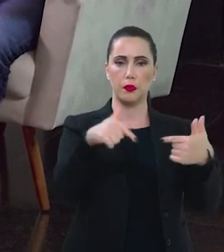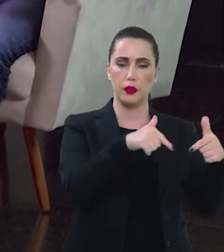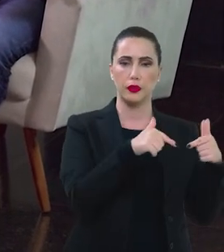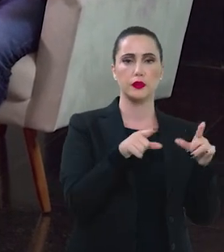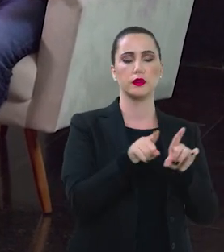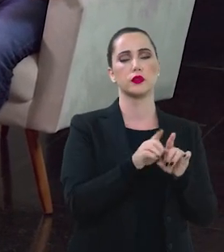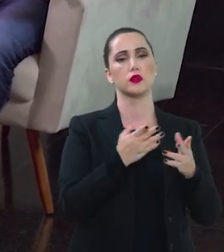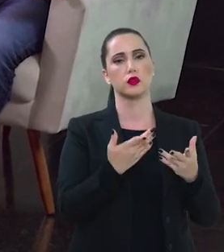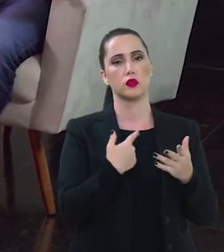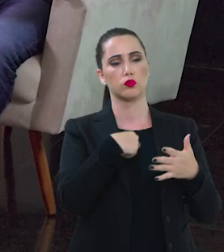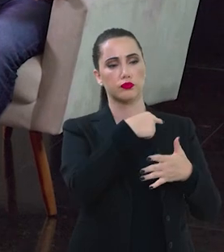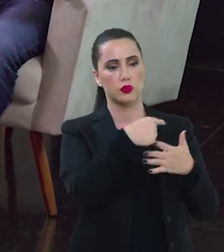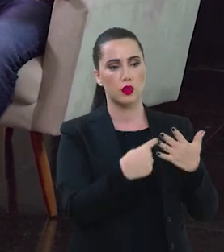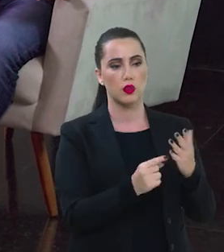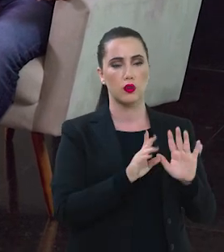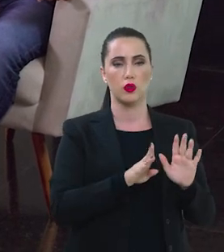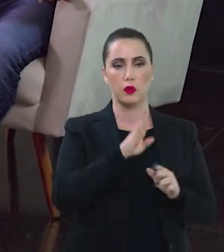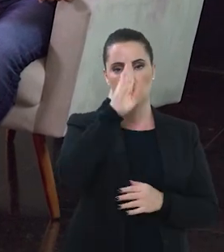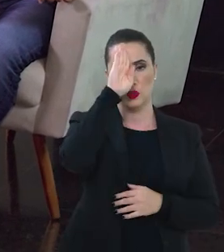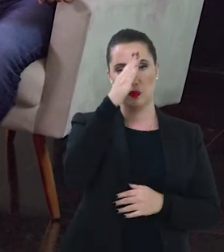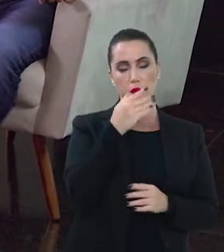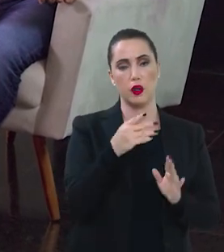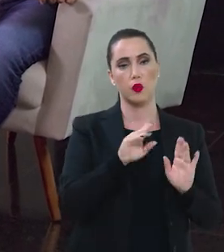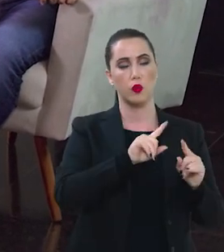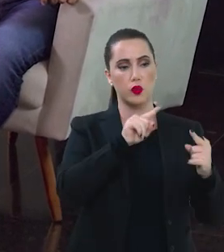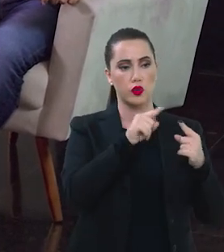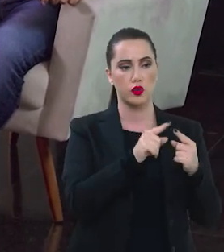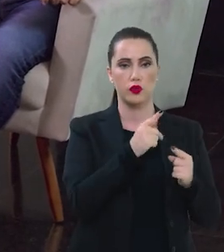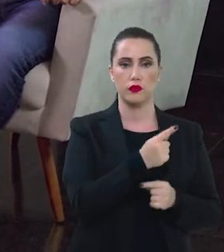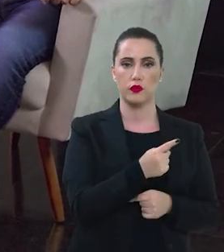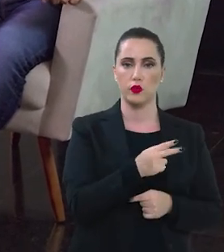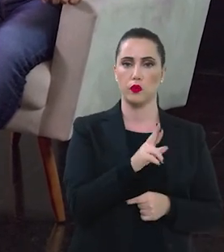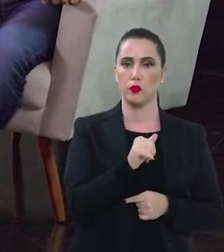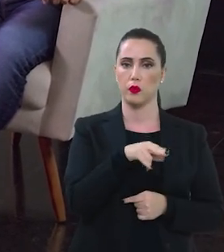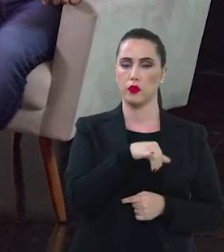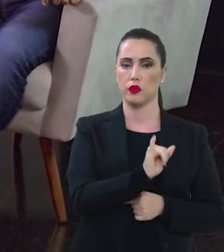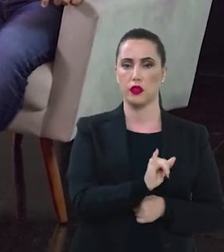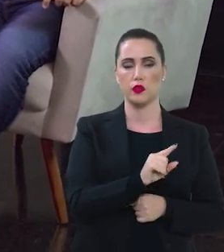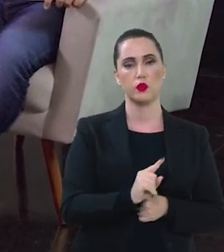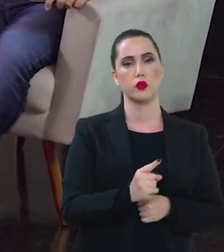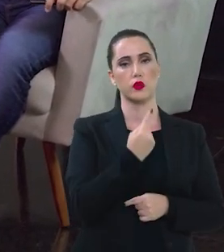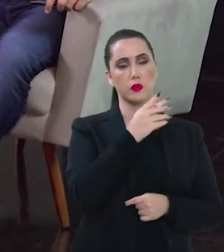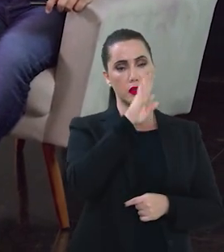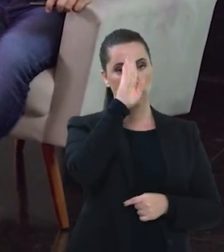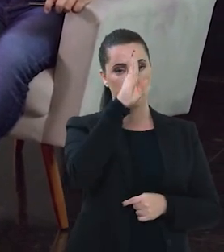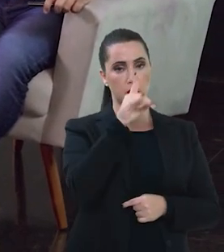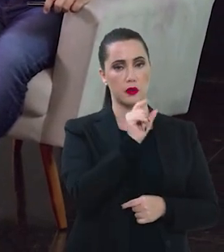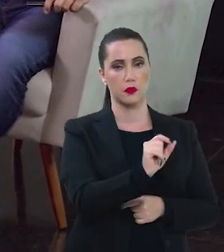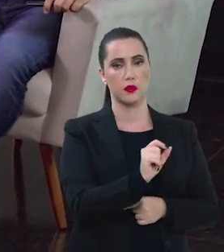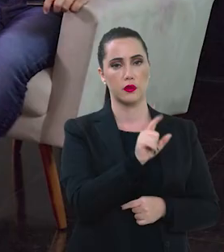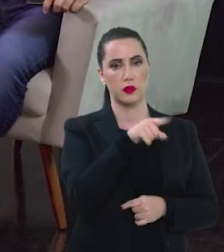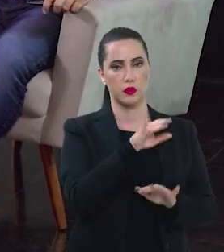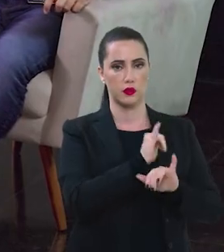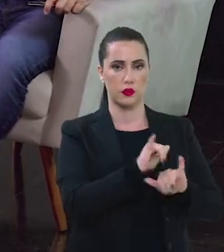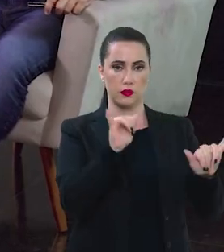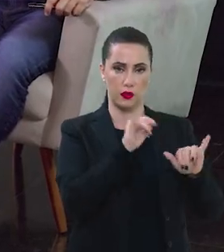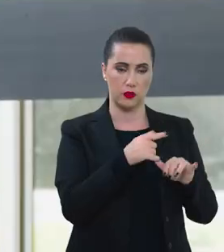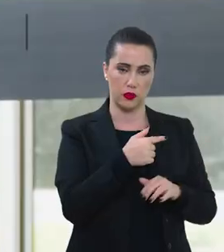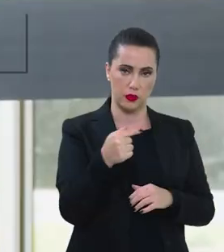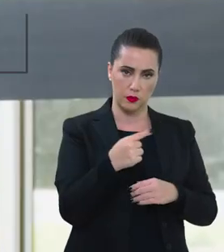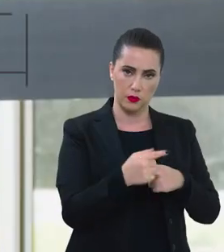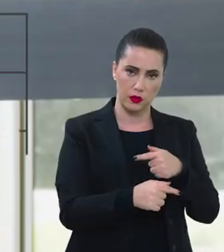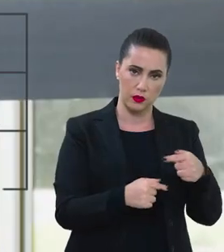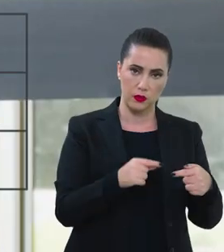atuação e eixos que estão ligados às prioridades do Pronace e provavelmente uma das primeiras delas que a gente vai anunciar nas próximas